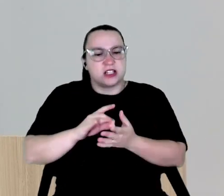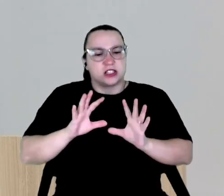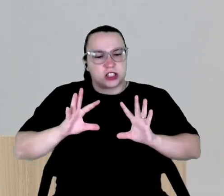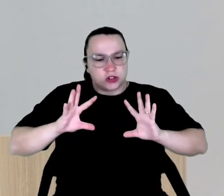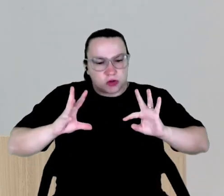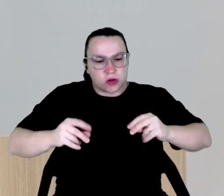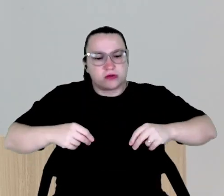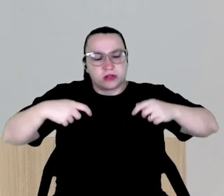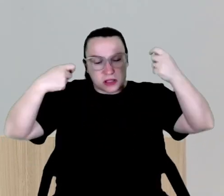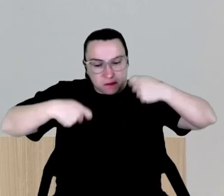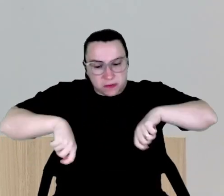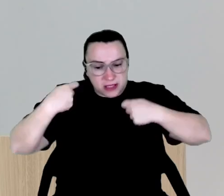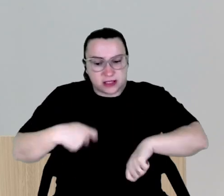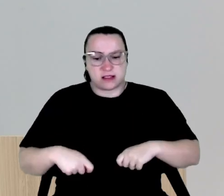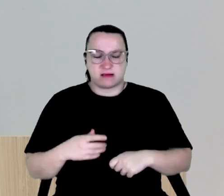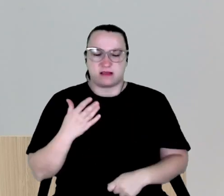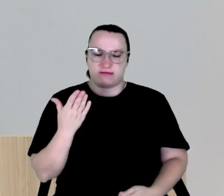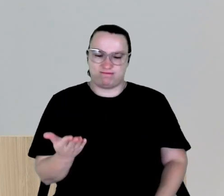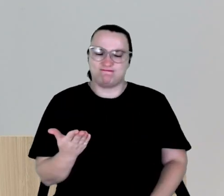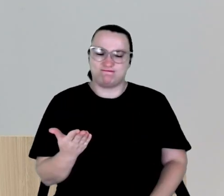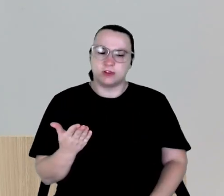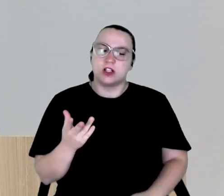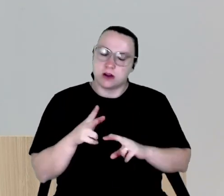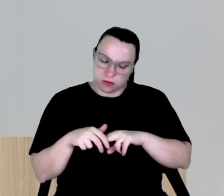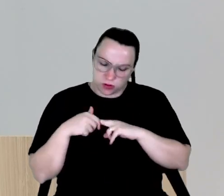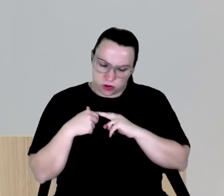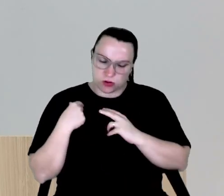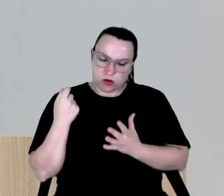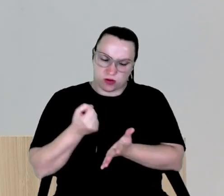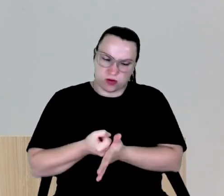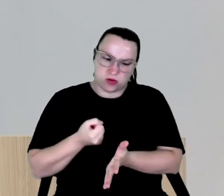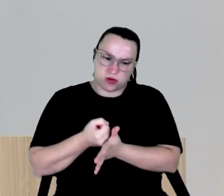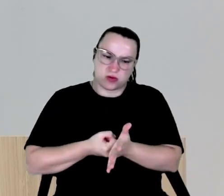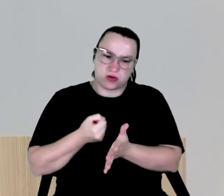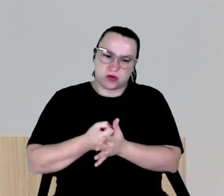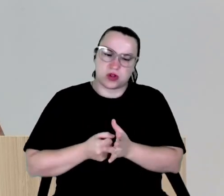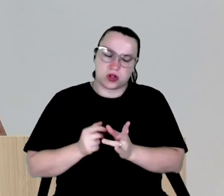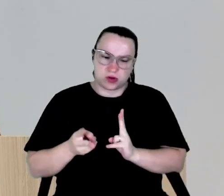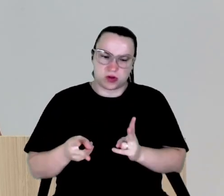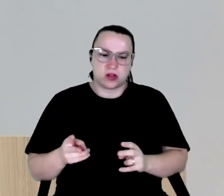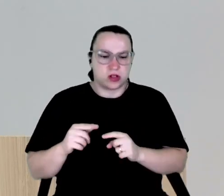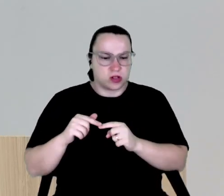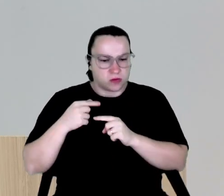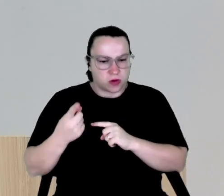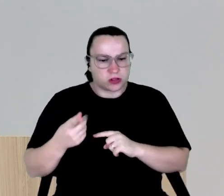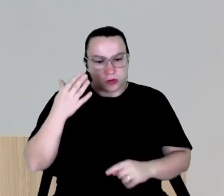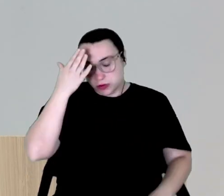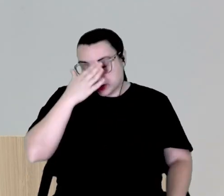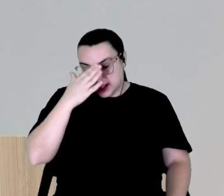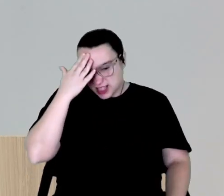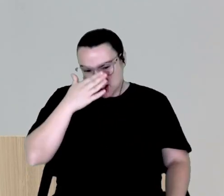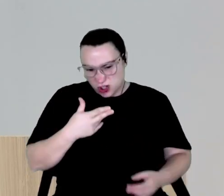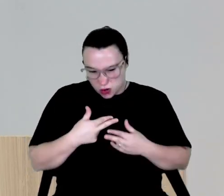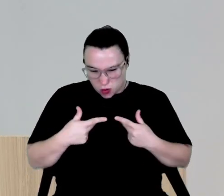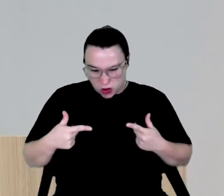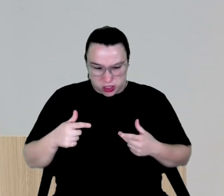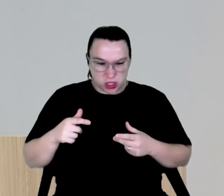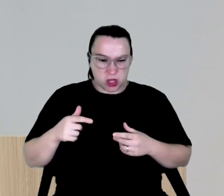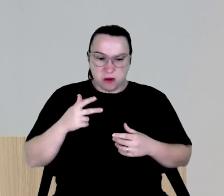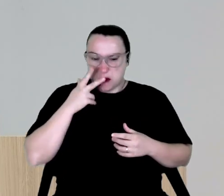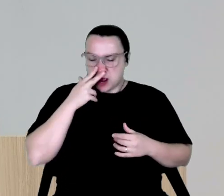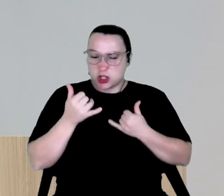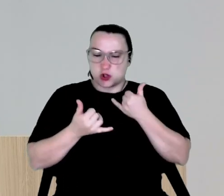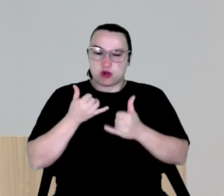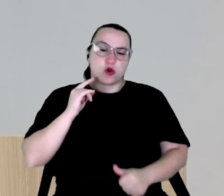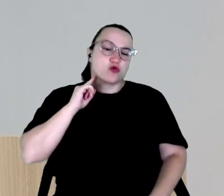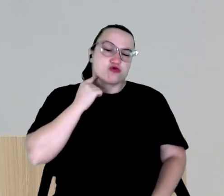públicas. E é por isso que eu vou continuar lutando. E no próximo, eu já entendi muita coisa desse jogo sujo. Muita coisa. Que eu não